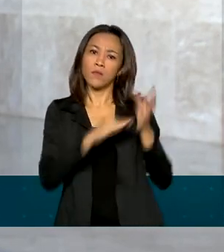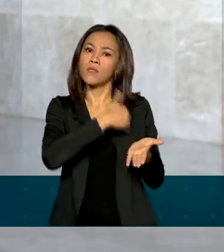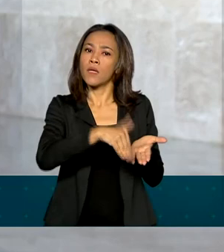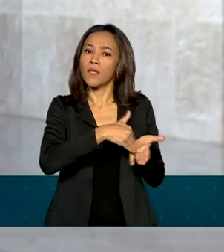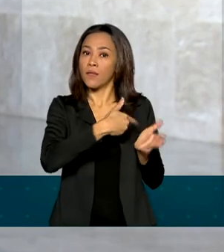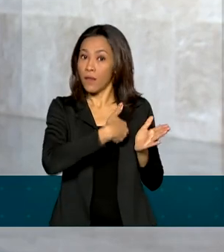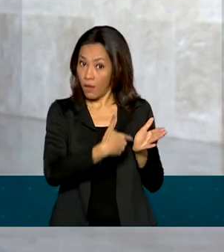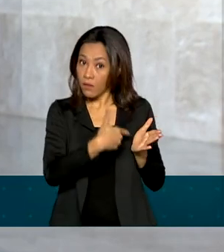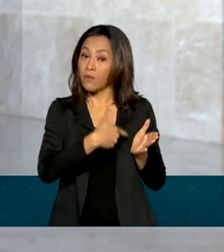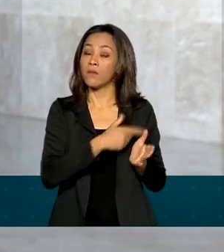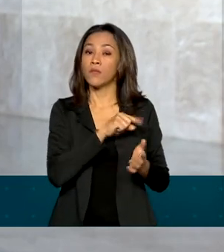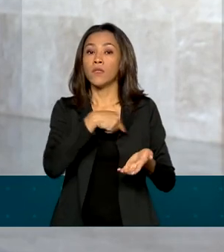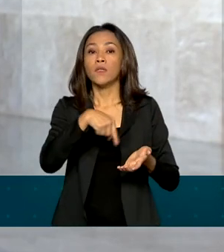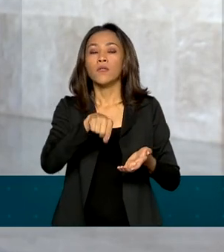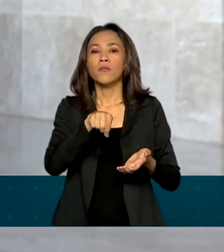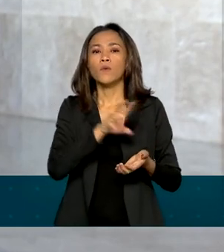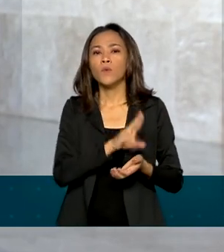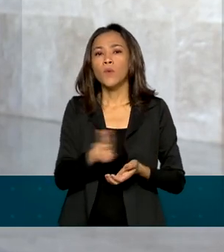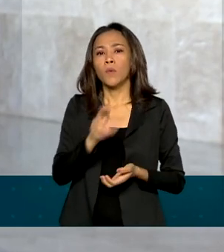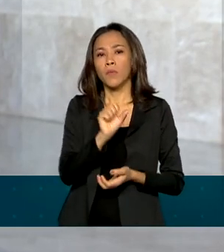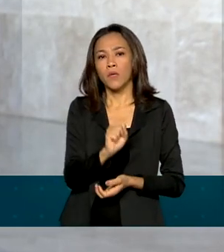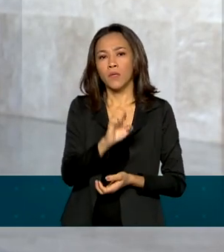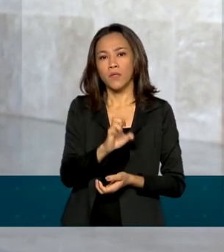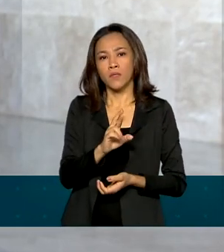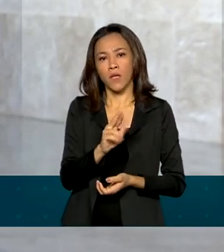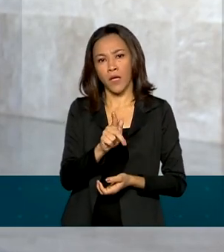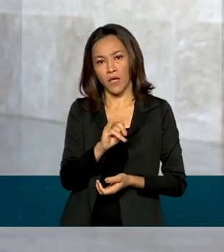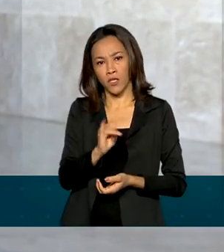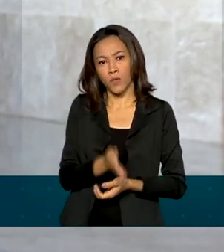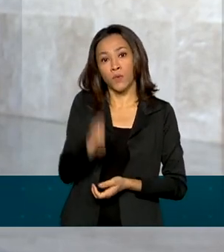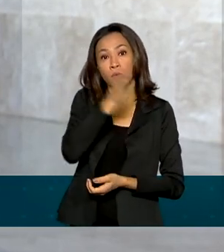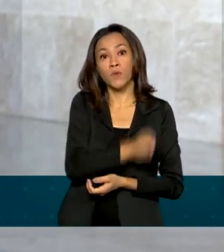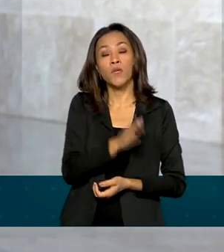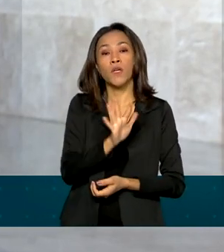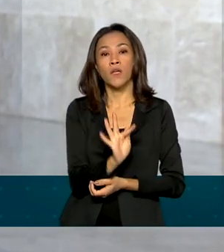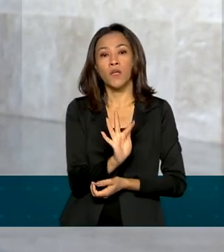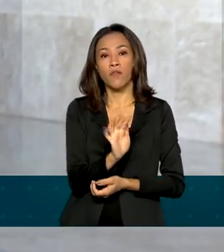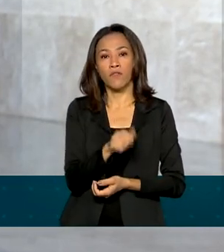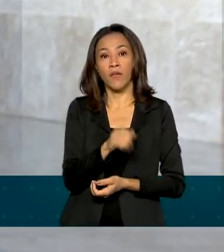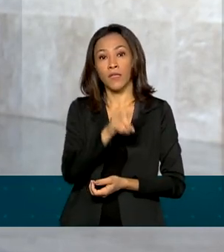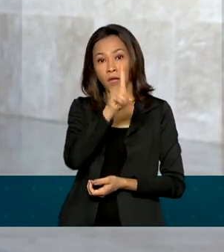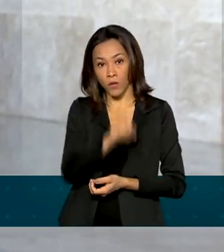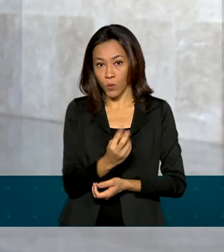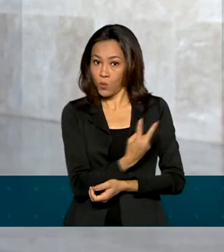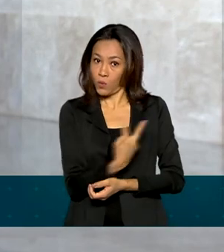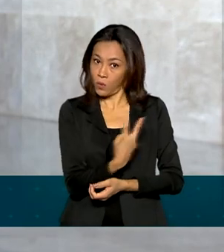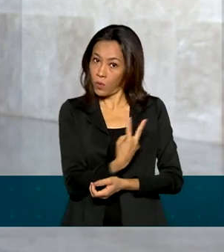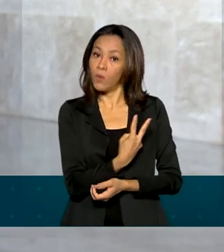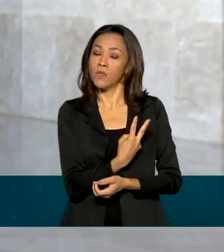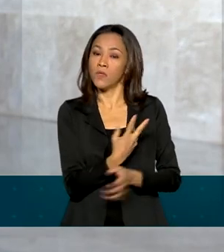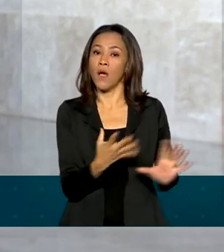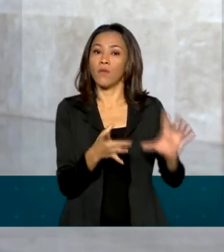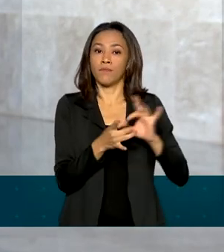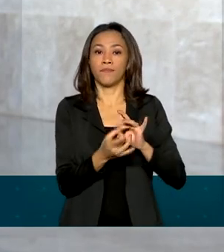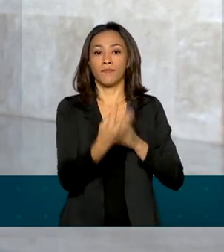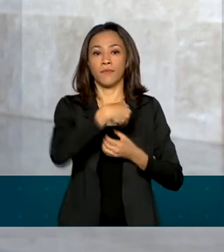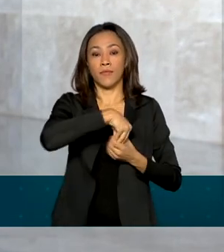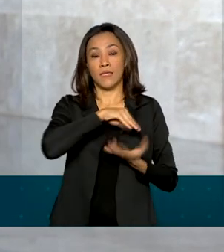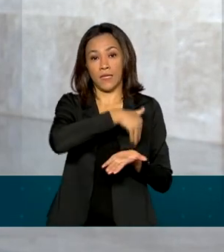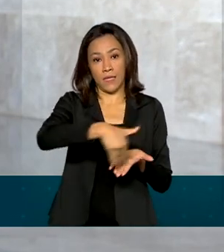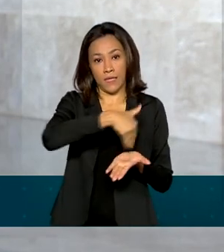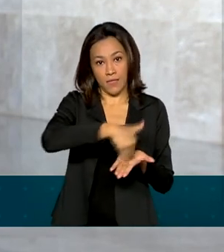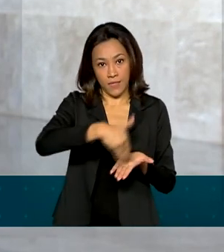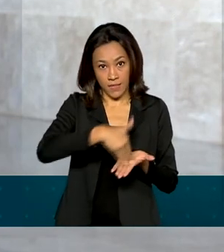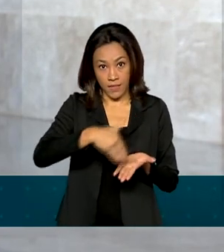modernização de Estado, Sérgio Augusto de Queiroz e Fernando Moura Alves, ambos ligados à Secretaria-Geral da Presidência da